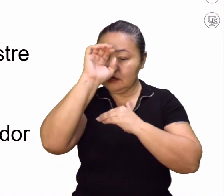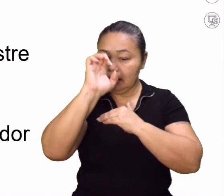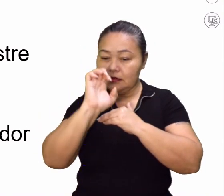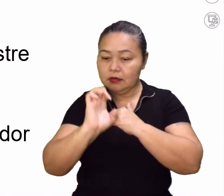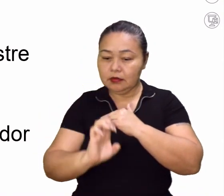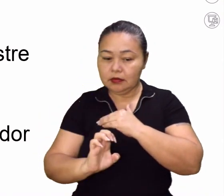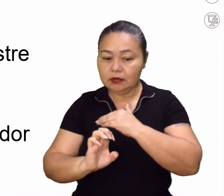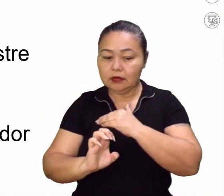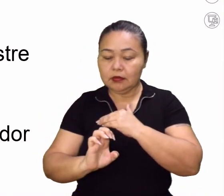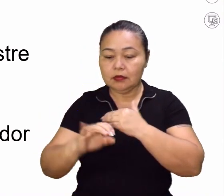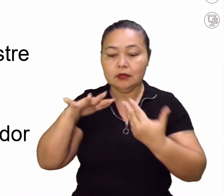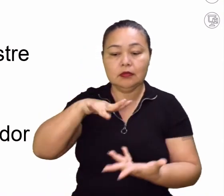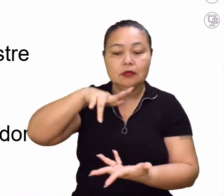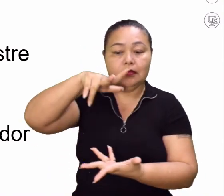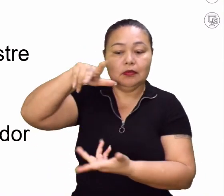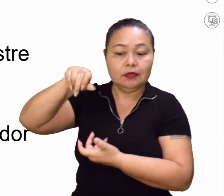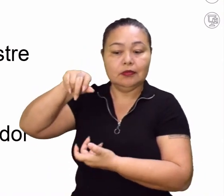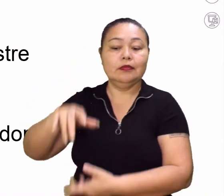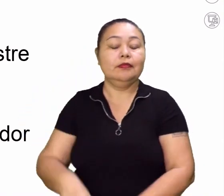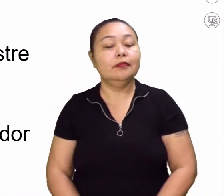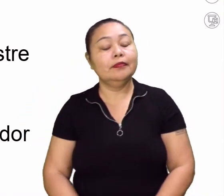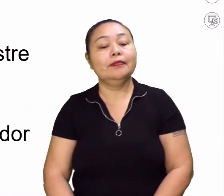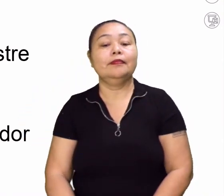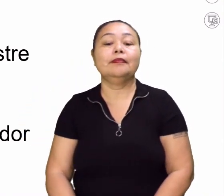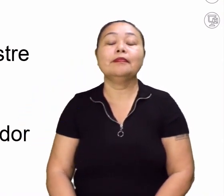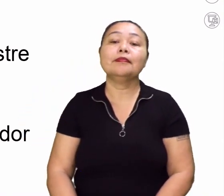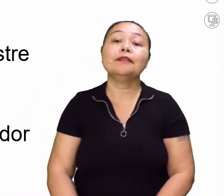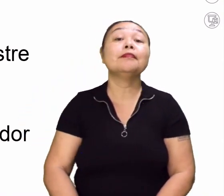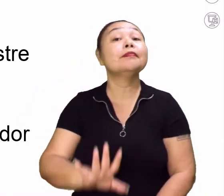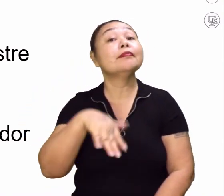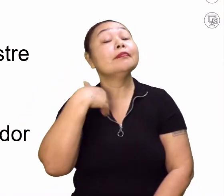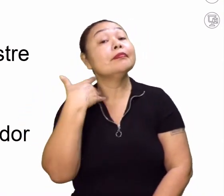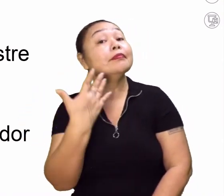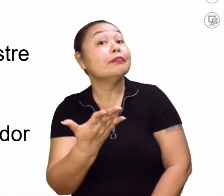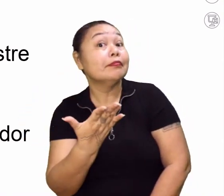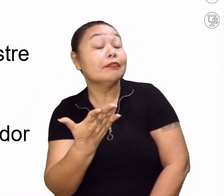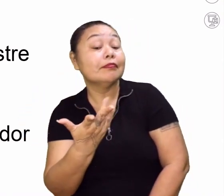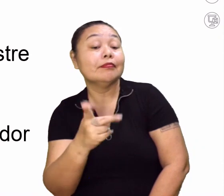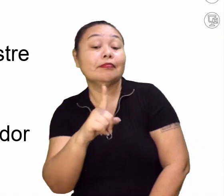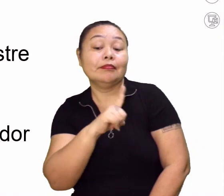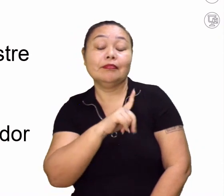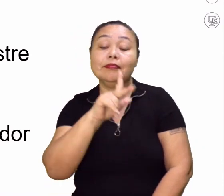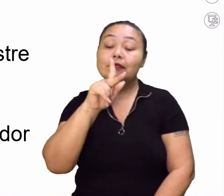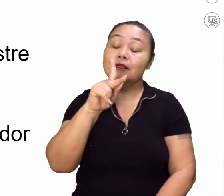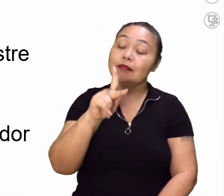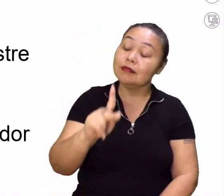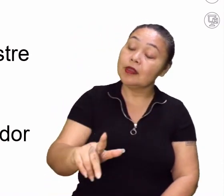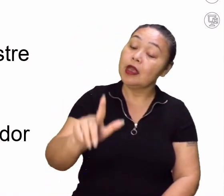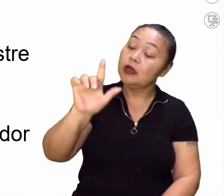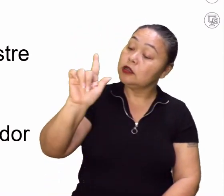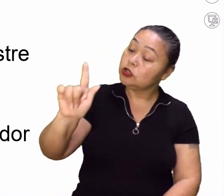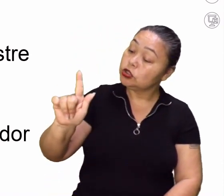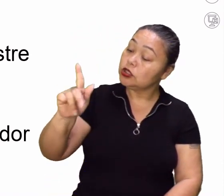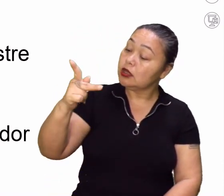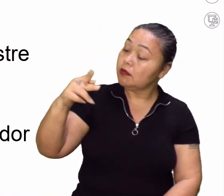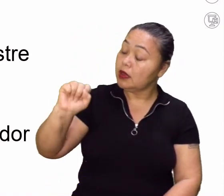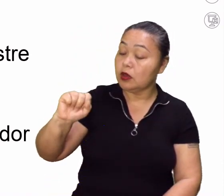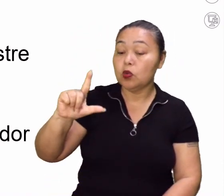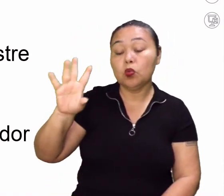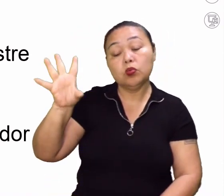Equador na Terra. E, aí, a gente tem no GPS, que vai ser até